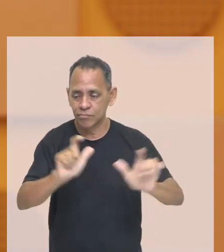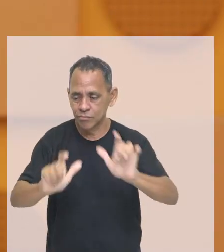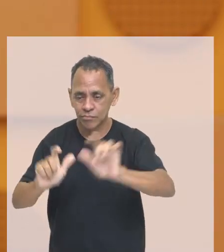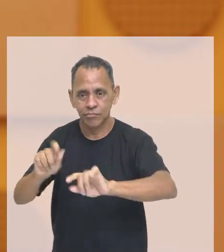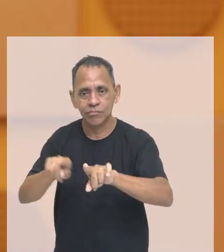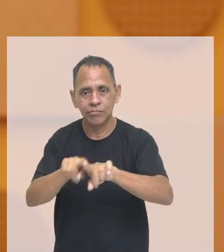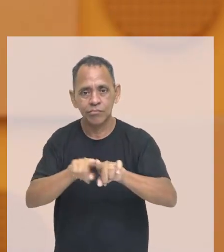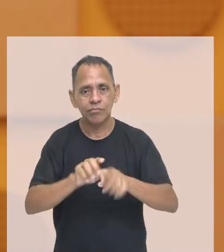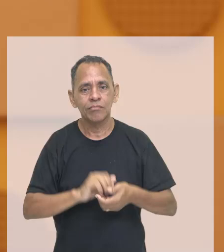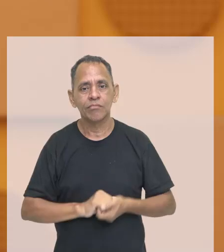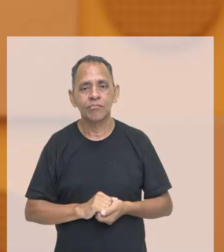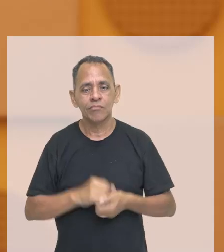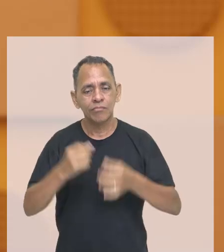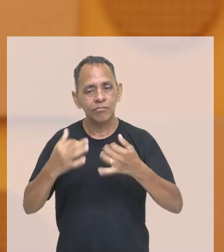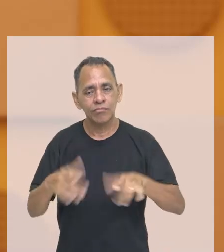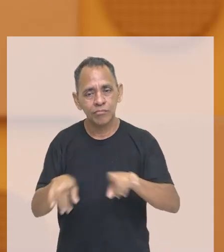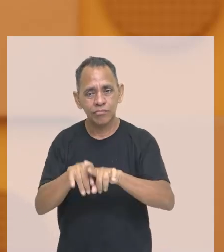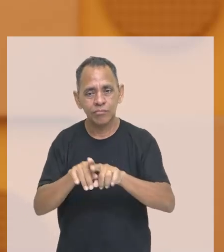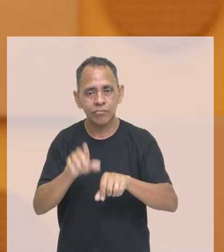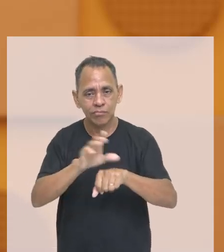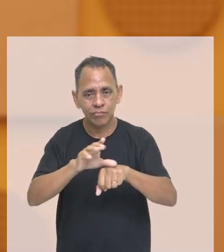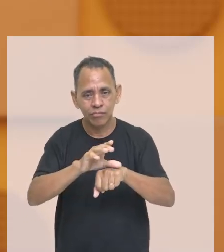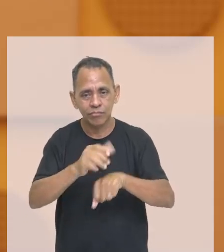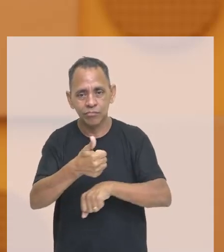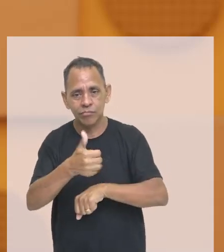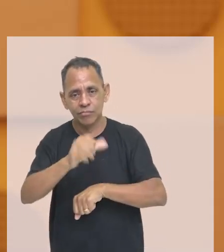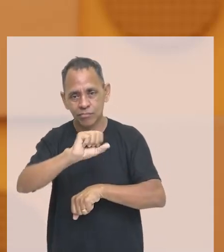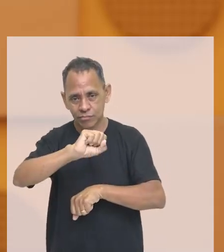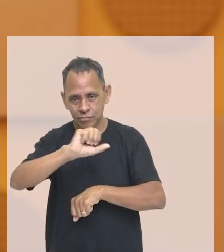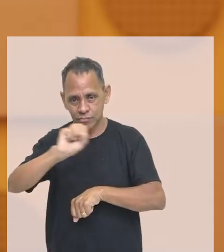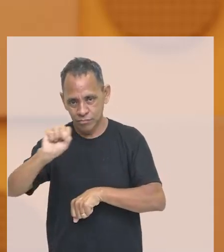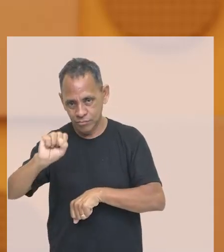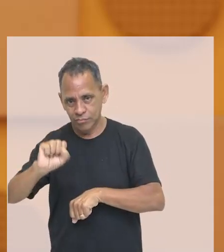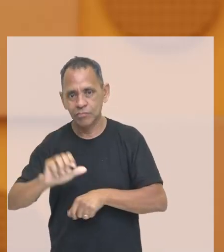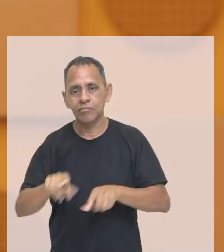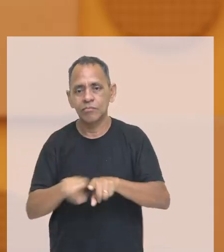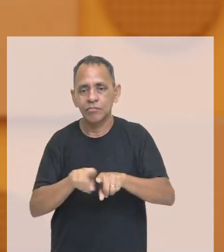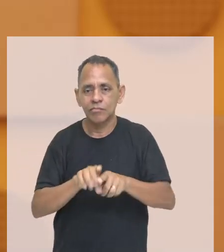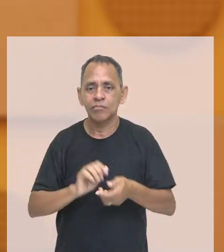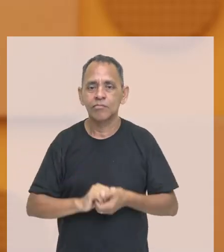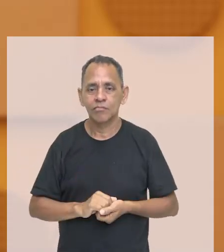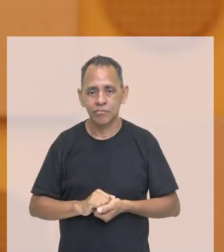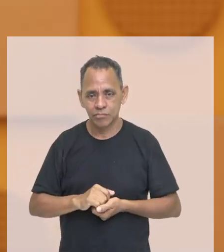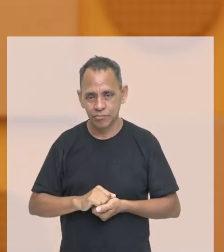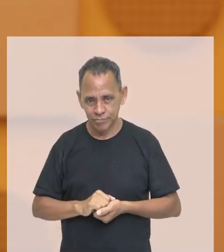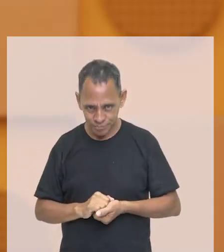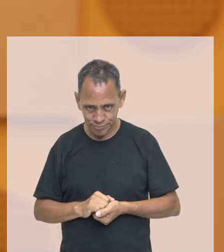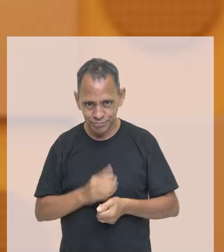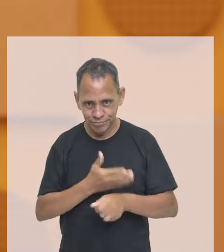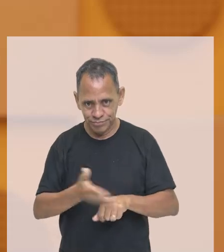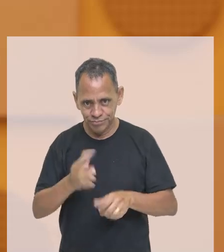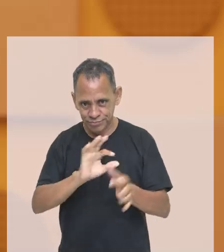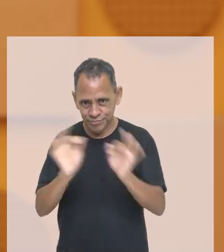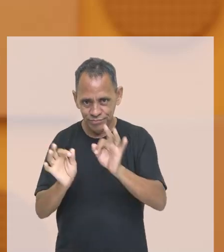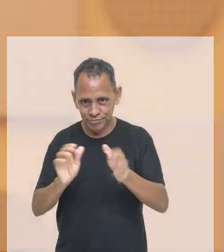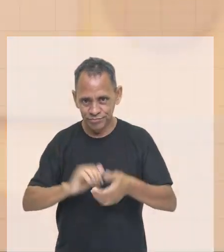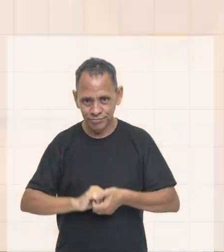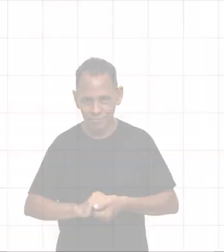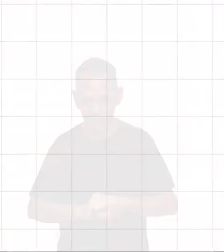Constituição, a de 88, conhecida como a Constituição Cidadã. Então, galera, vamos à nossa aula.